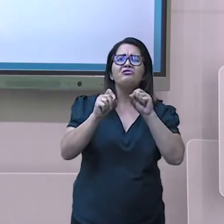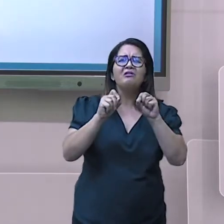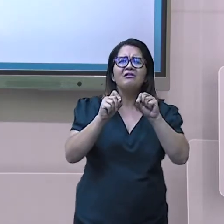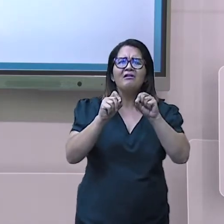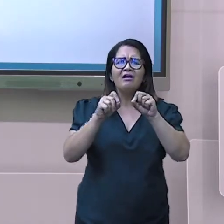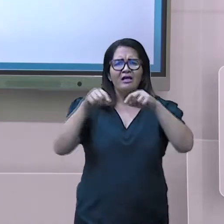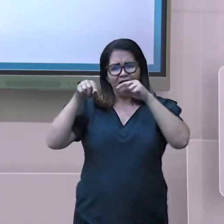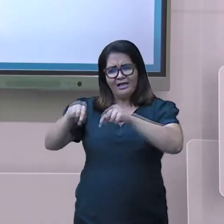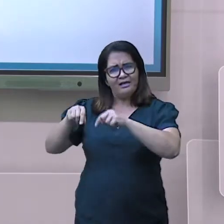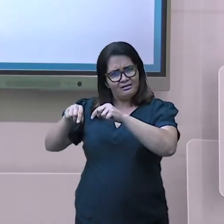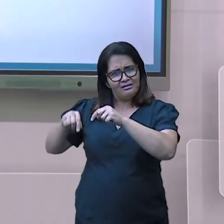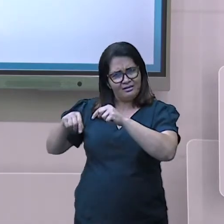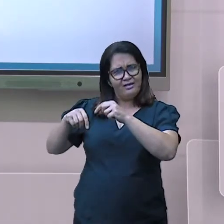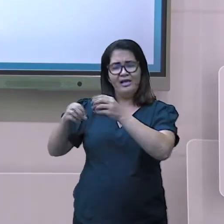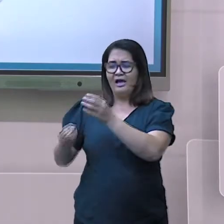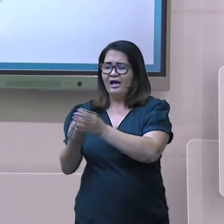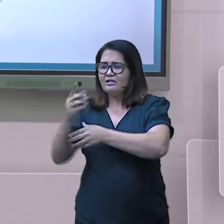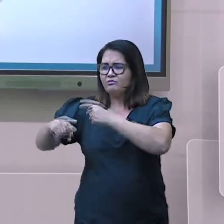nossas ações.